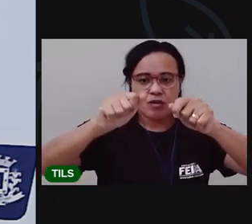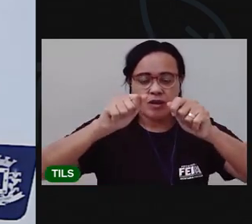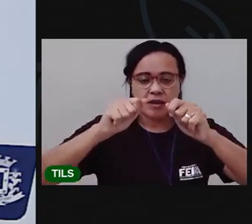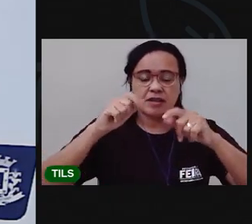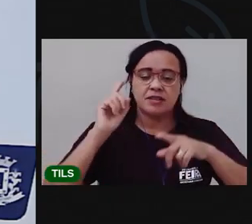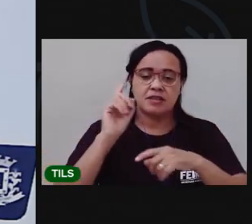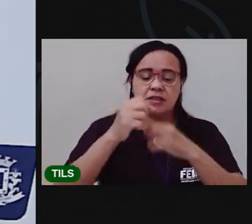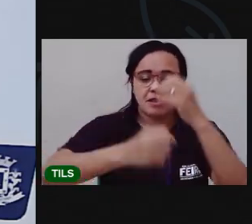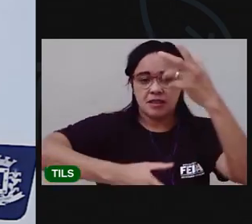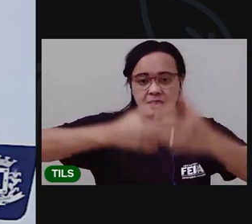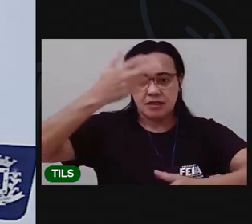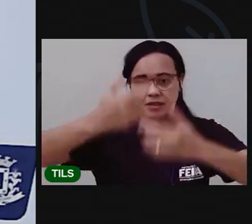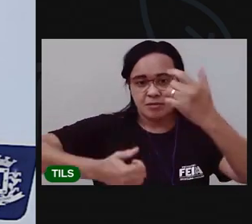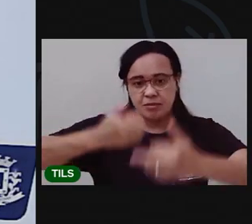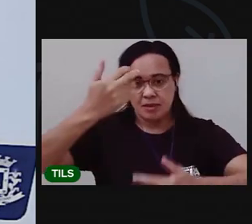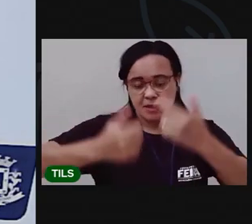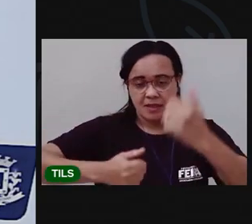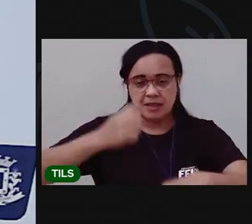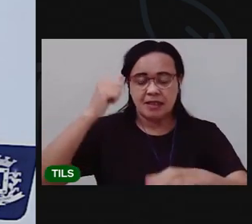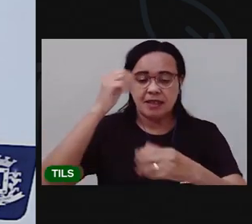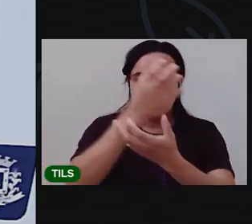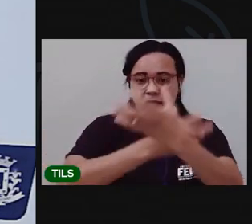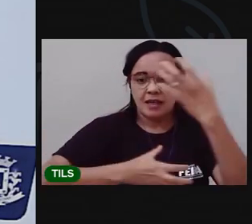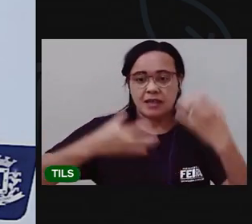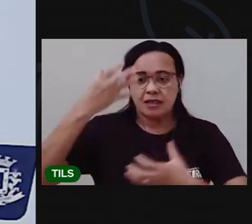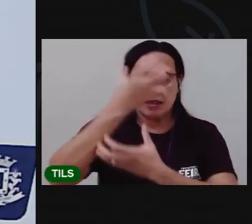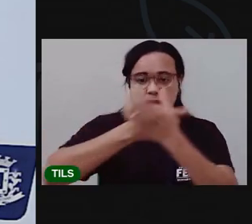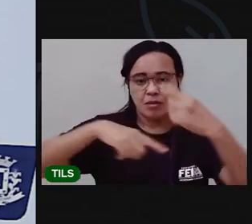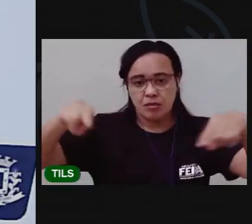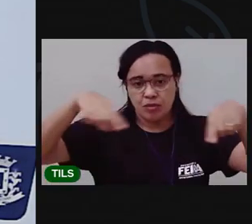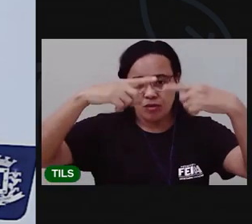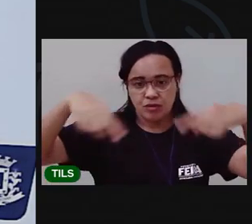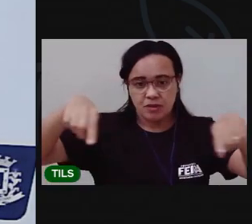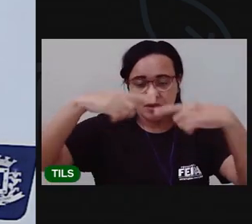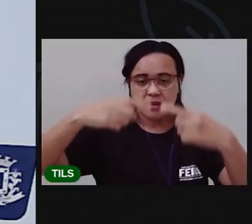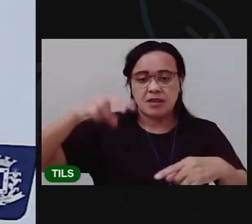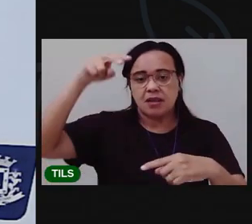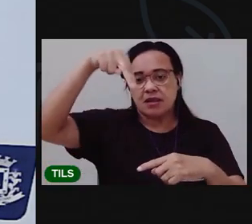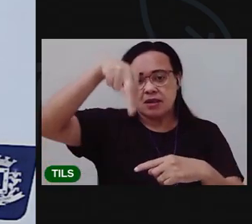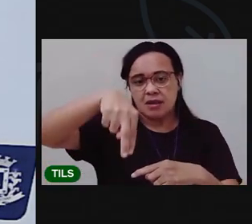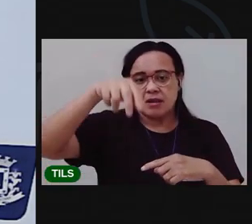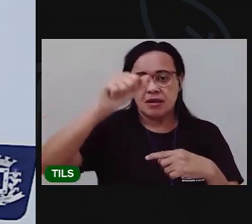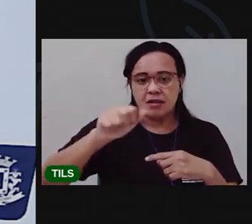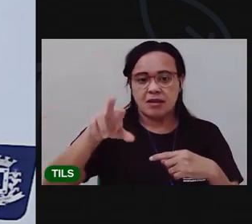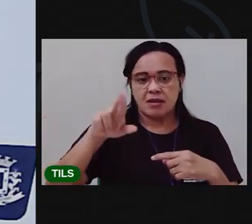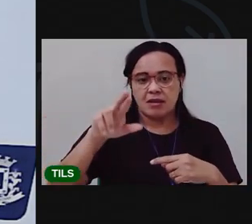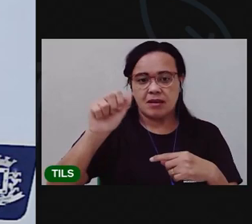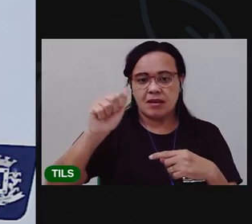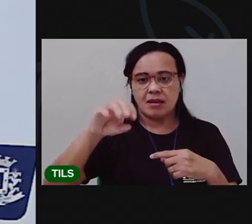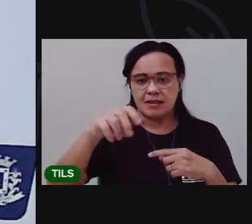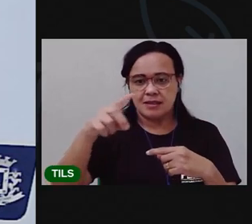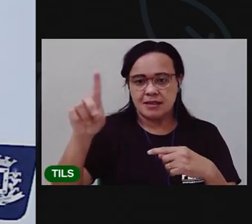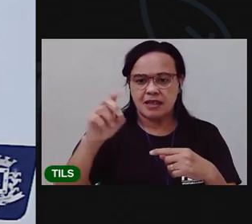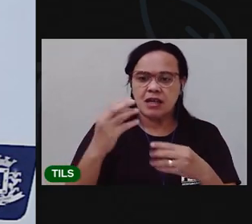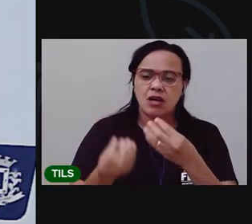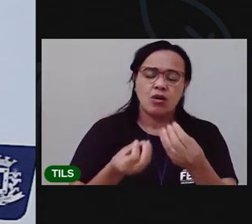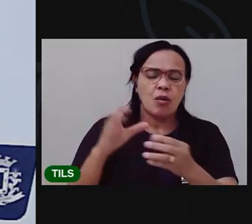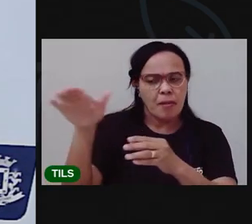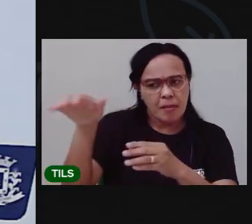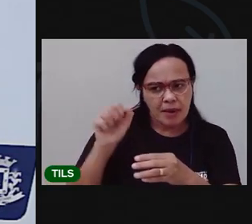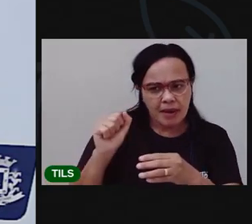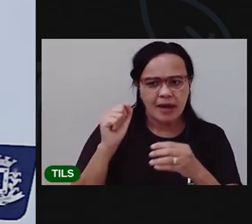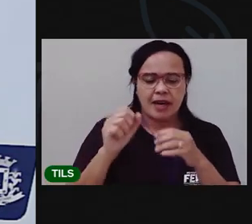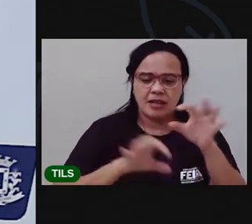sobre narração das cantigas. Pede para o seu responsável te dar essa atividade e já deixa ela arrumadinha aí na sua mesa,